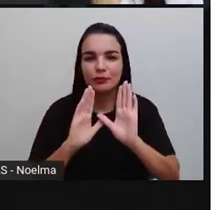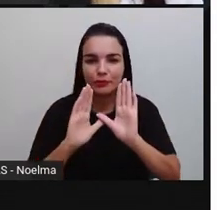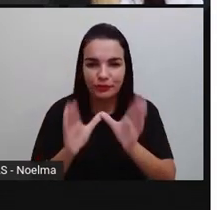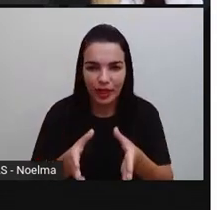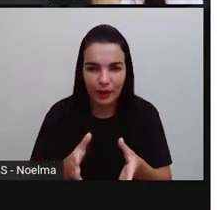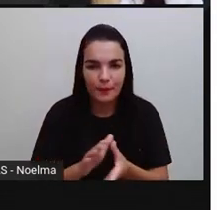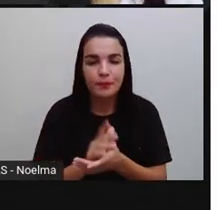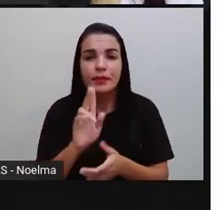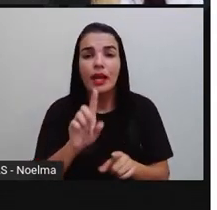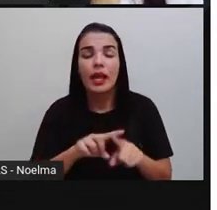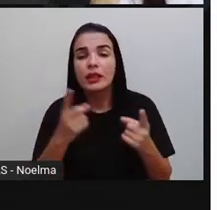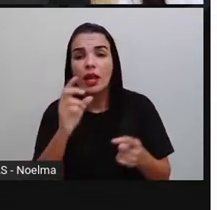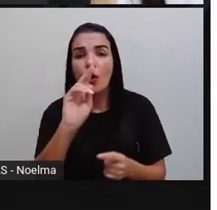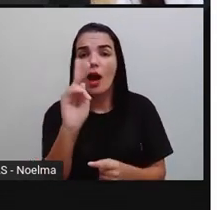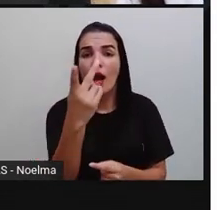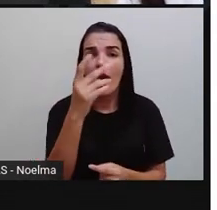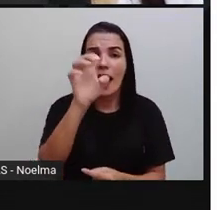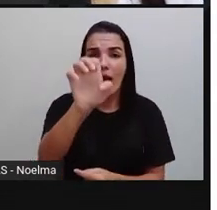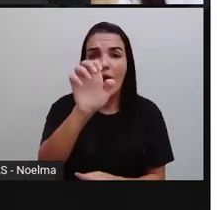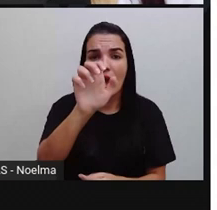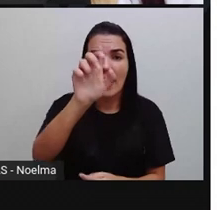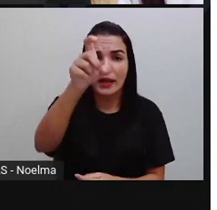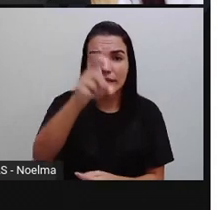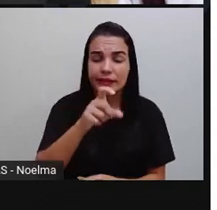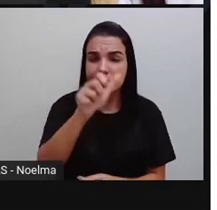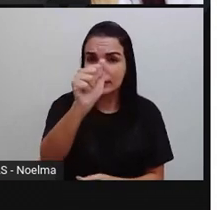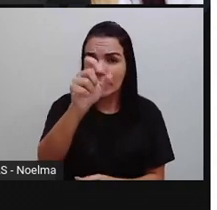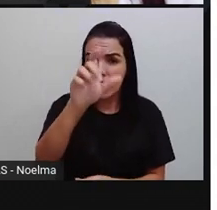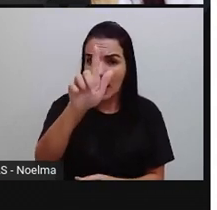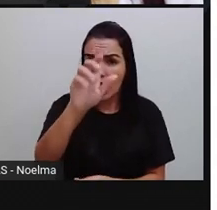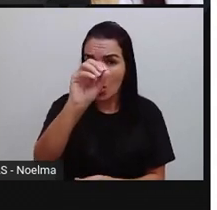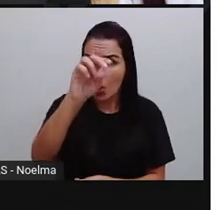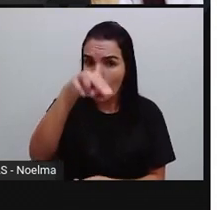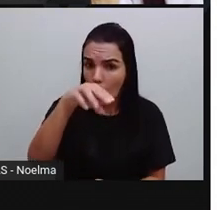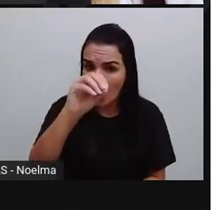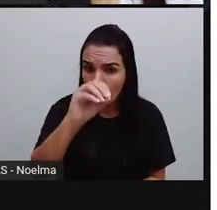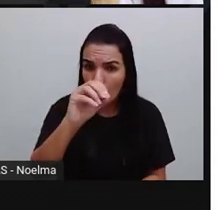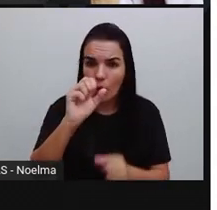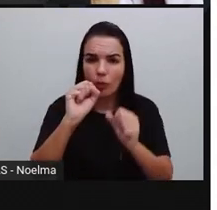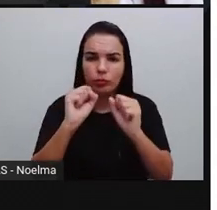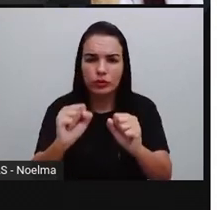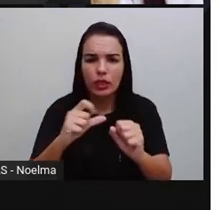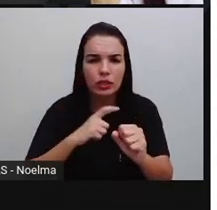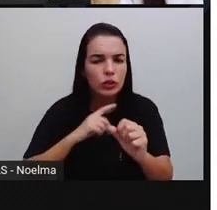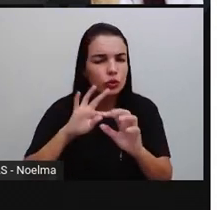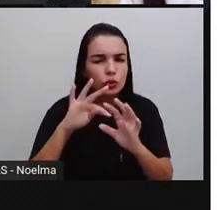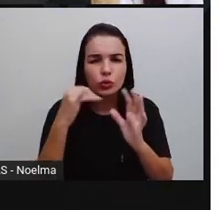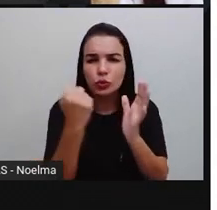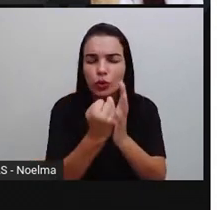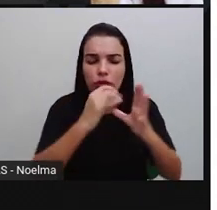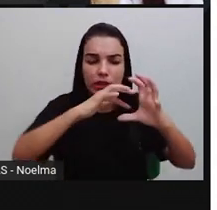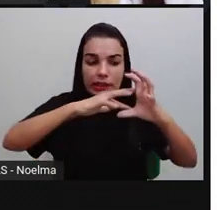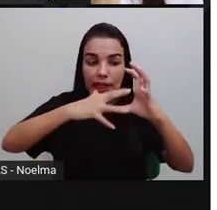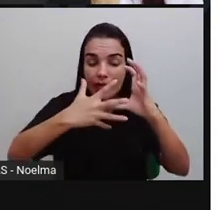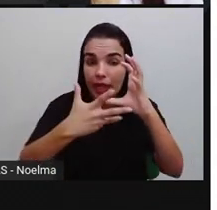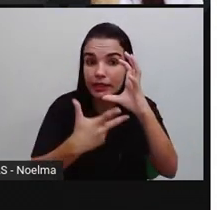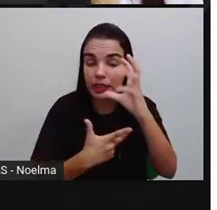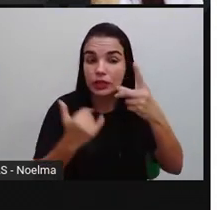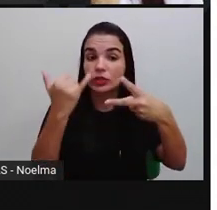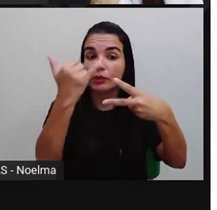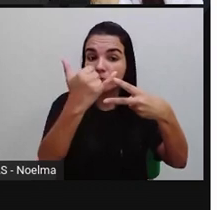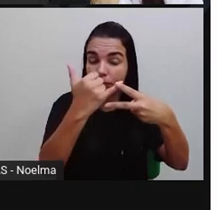já falou sobre isso. Que vai compor aí o polígono. O hexágono a seguir, ele cumpre todos os pré